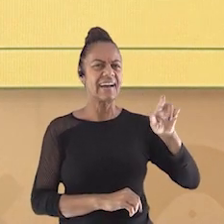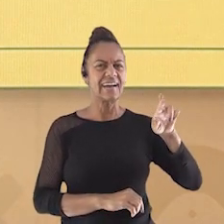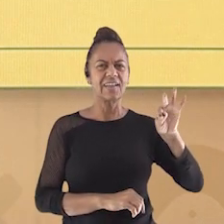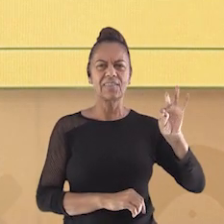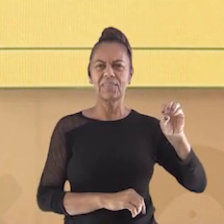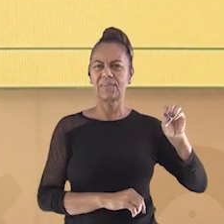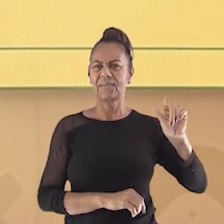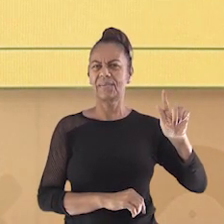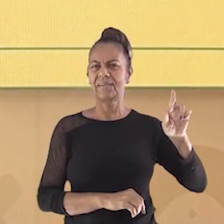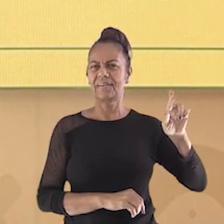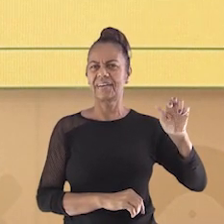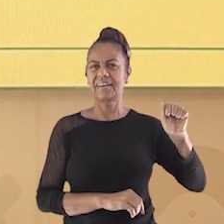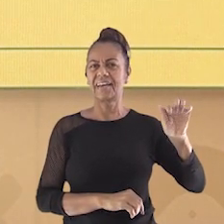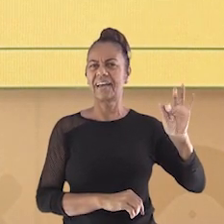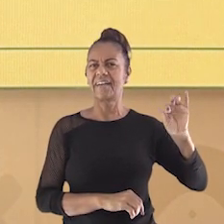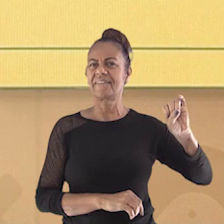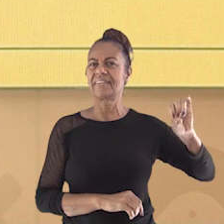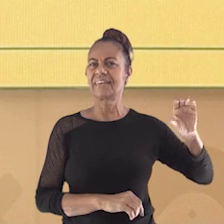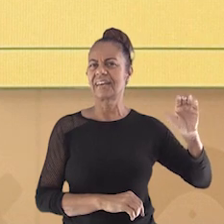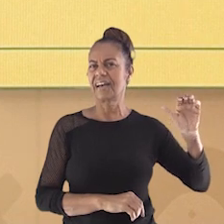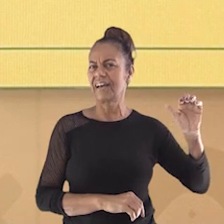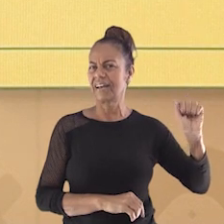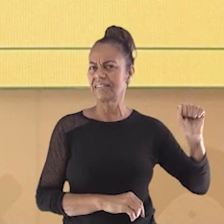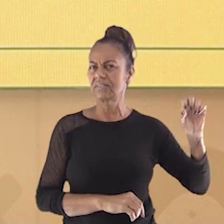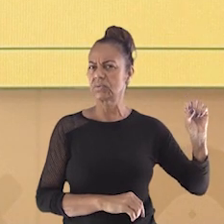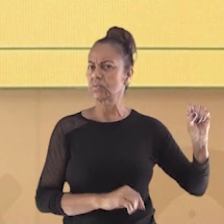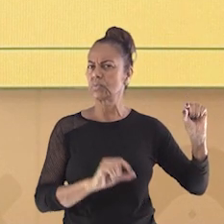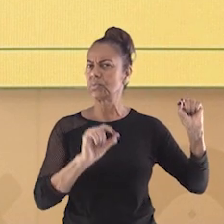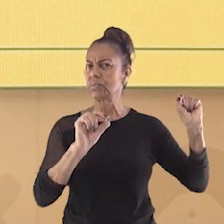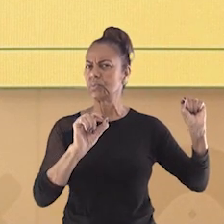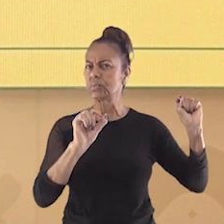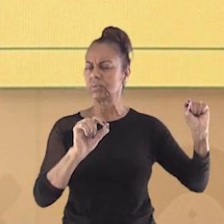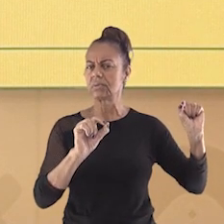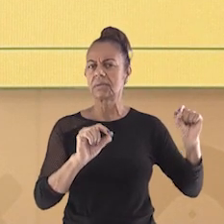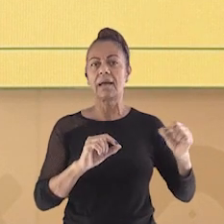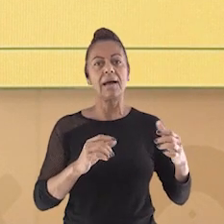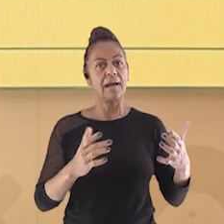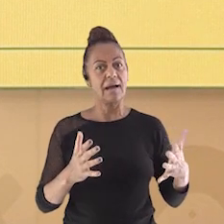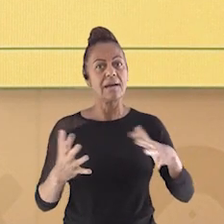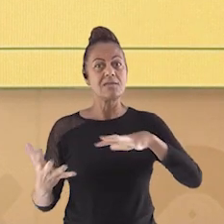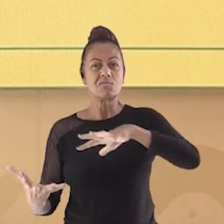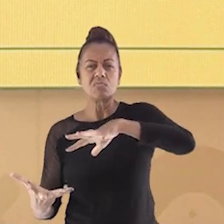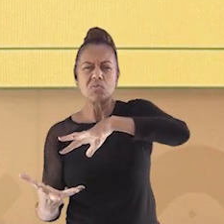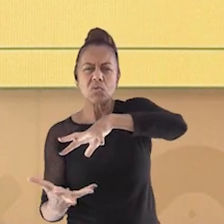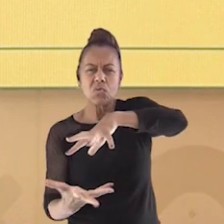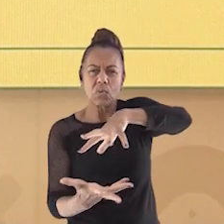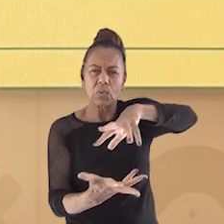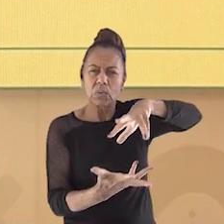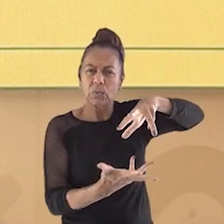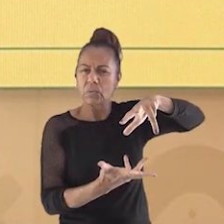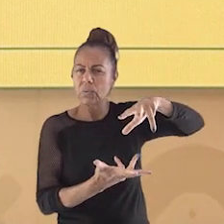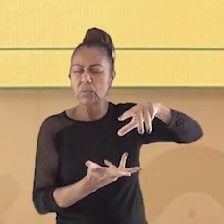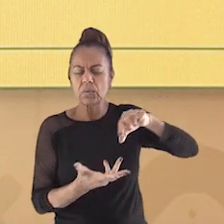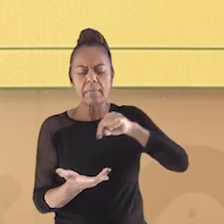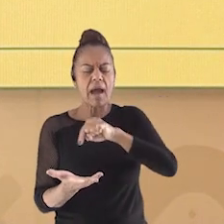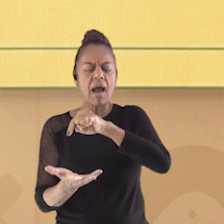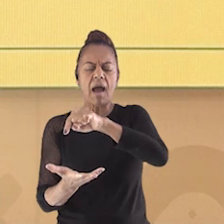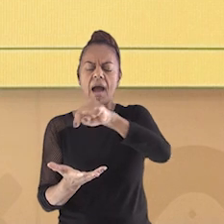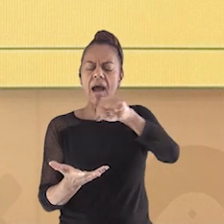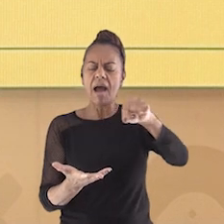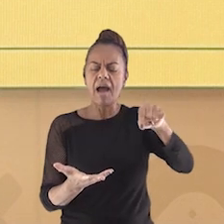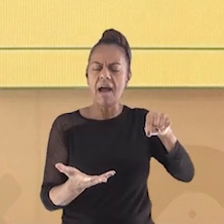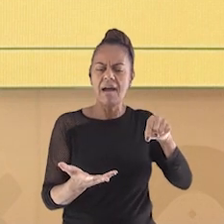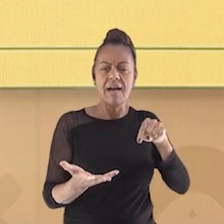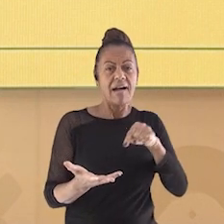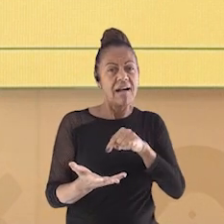dos mapas em todas as partes do mundo. Sendo assim, o autor do mapa tem a liberdade de criá-lo como